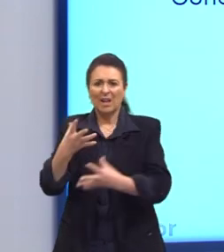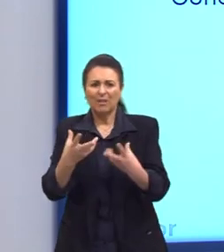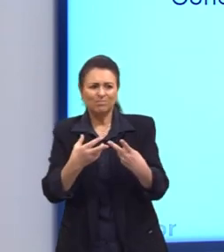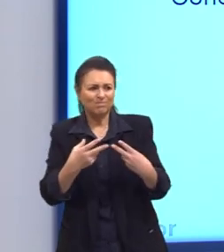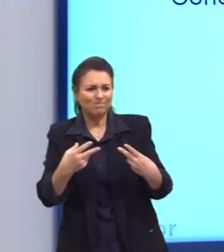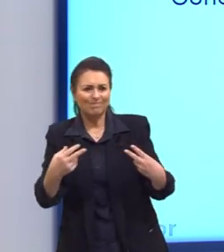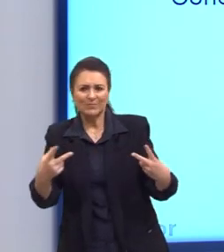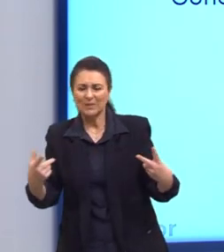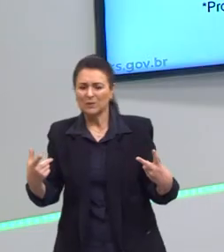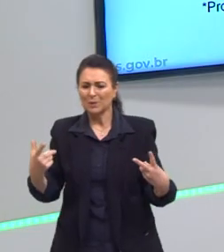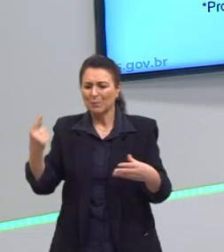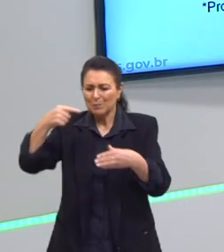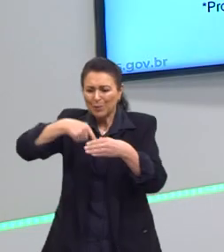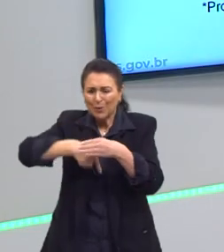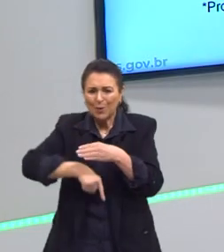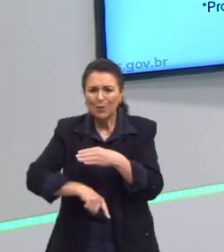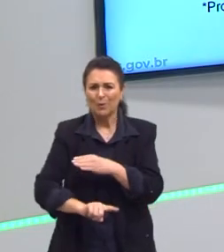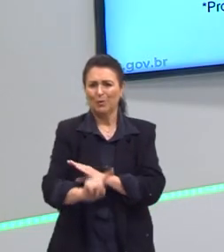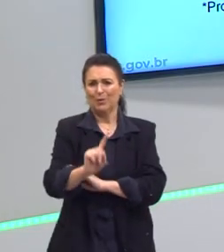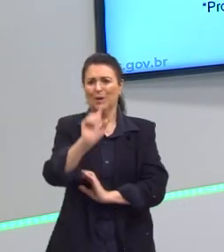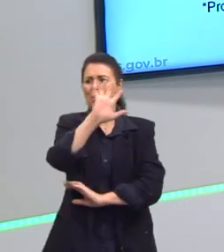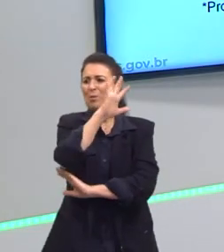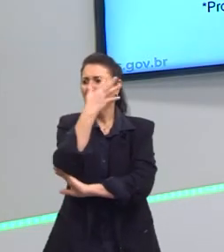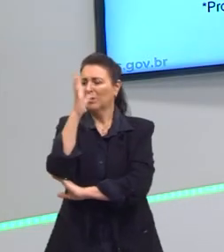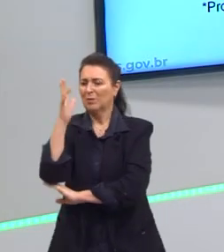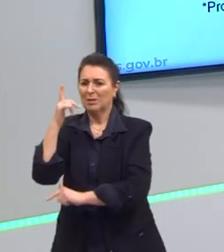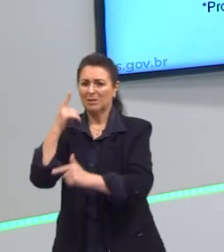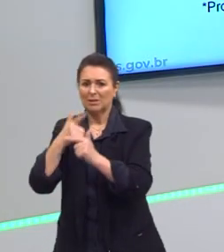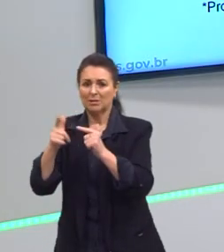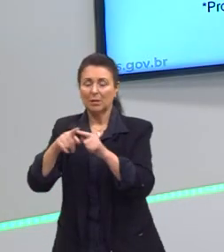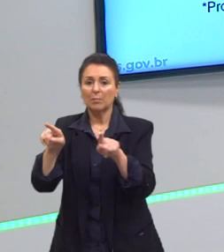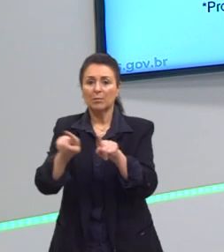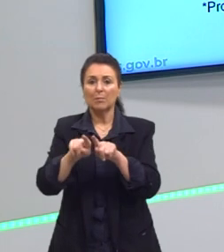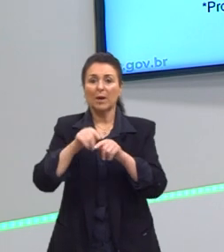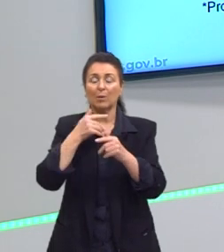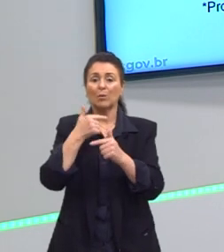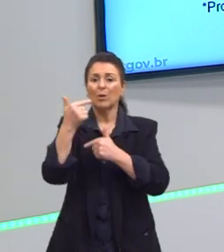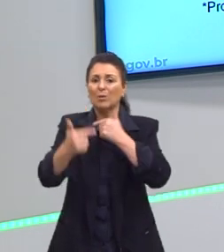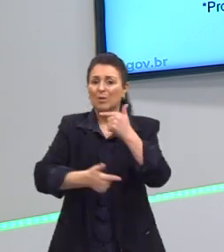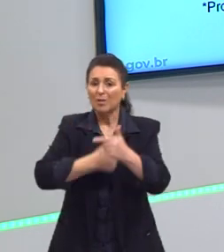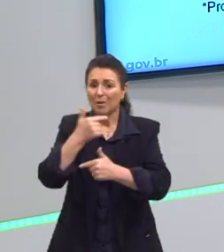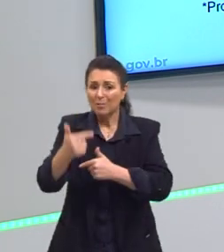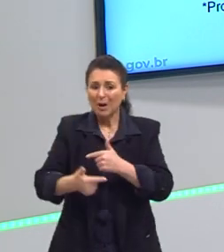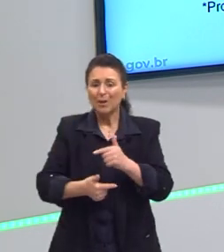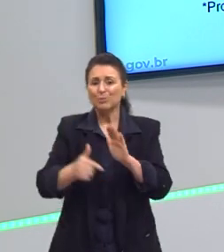neoliberal em relação ao meio ambiente. E essa questão do subemprego. Nós vemos aqui pela charge